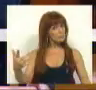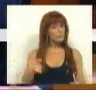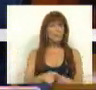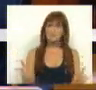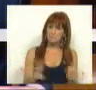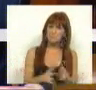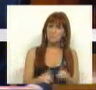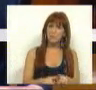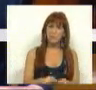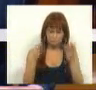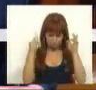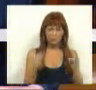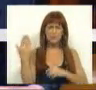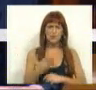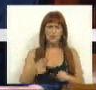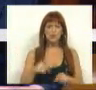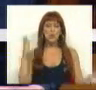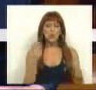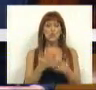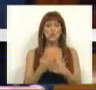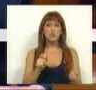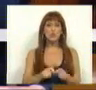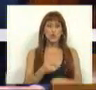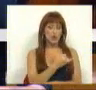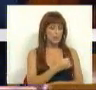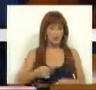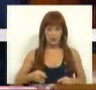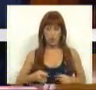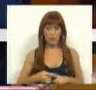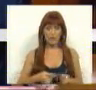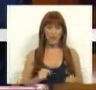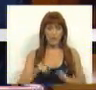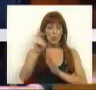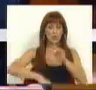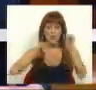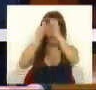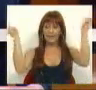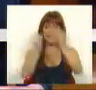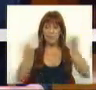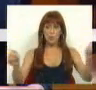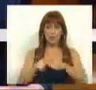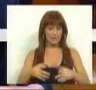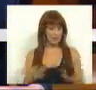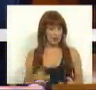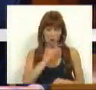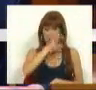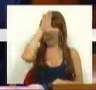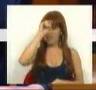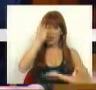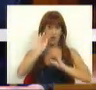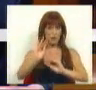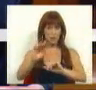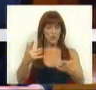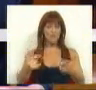um reconhecimento justo. O estudo PISA 2009, o relatório internacional que o atual Ministro da